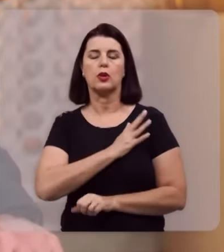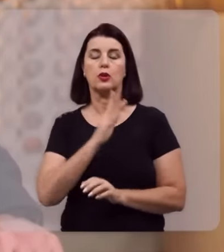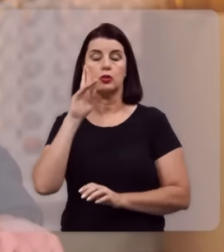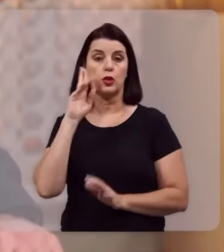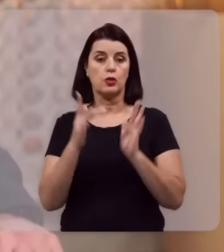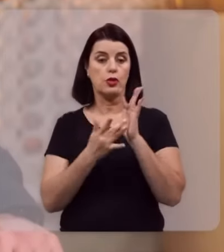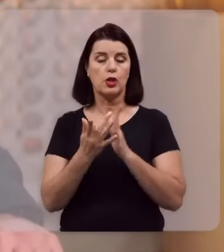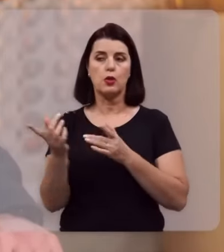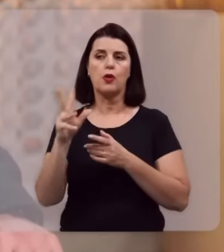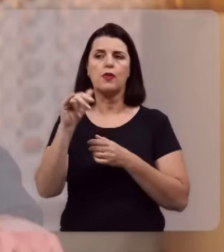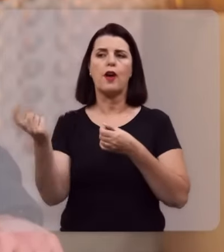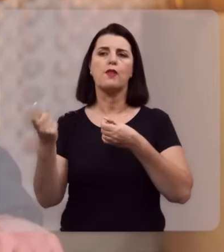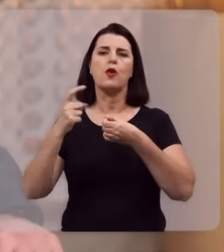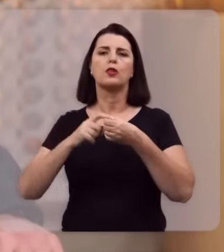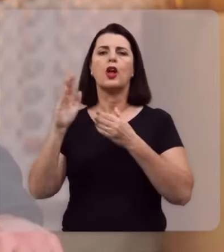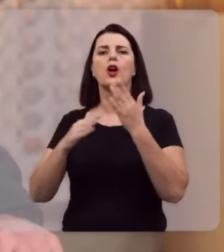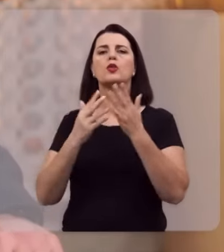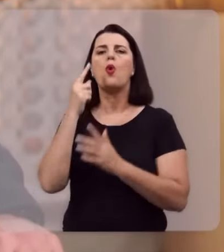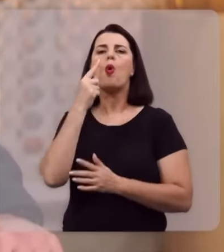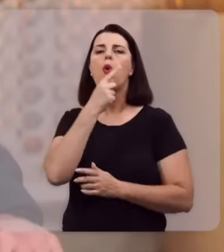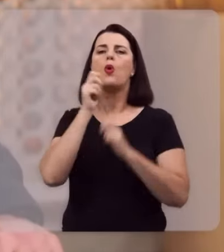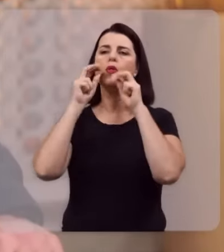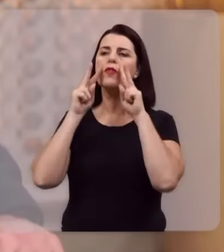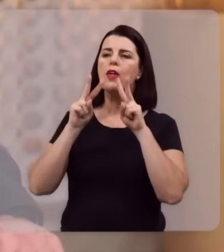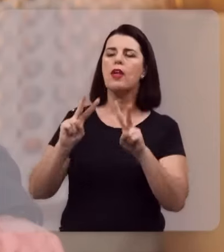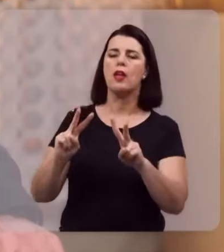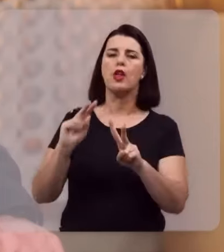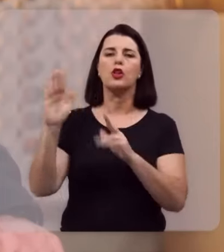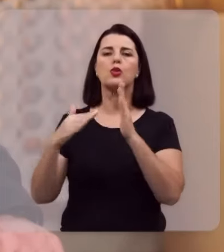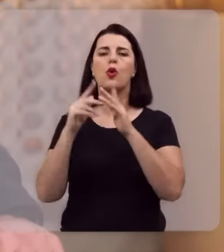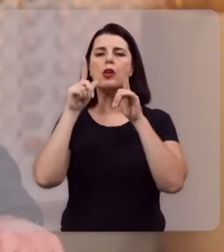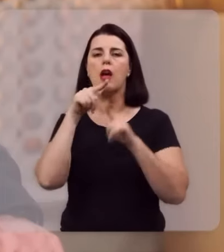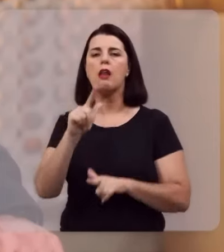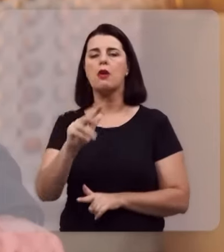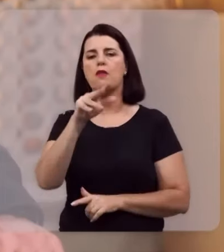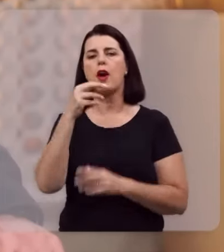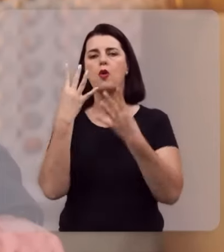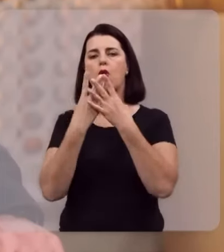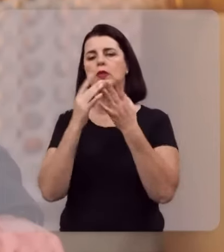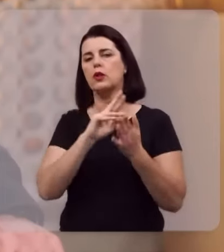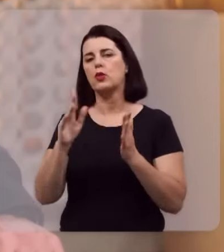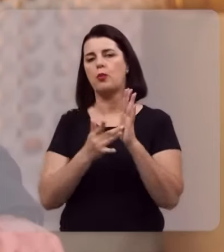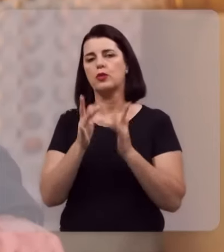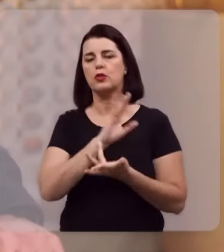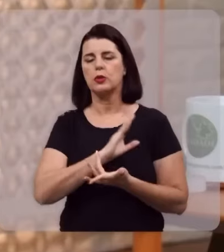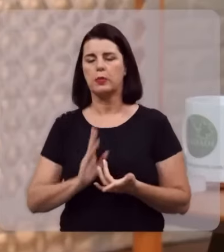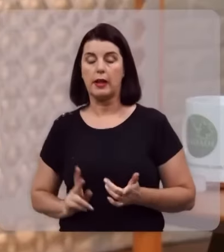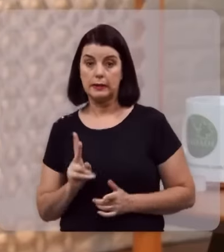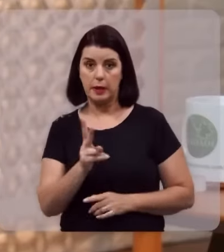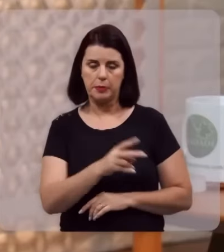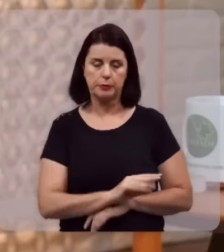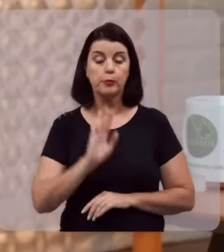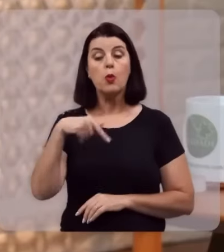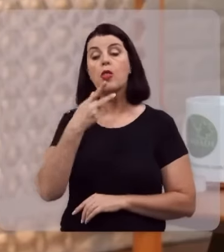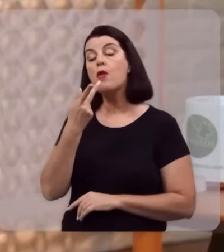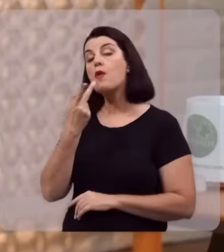vai voltar, todo olho verá e toda língua confessará o nome dele para todos sempre. E